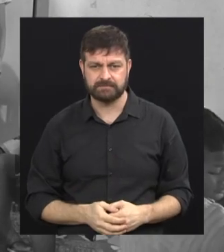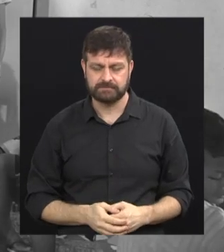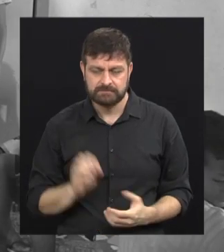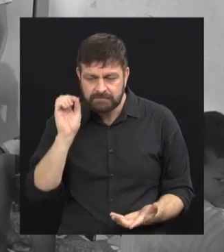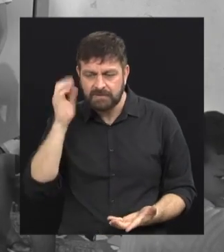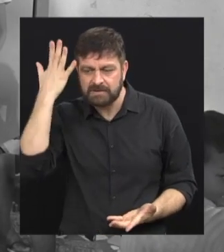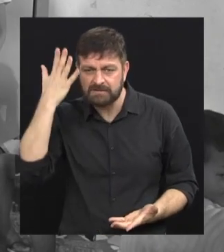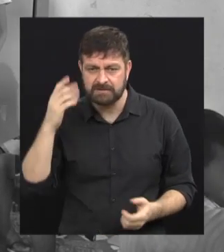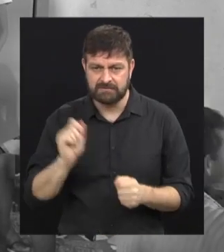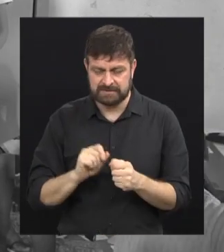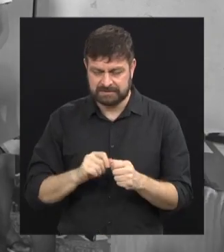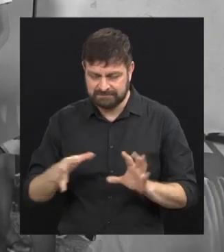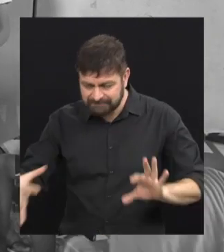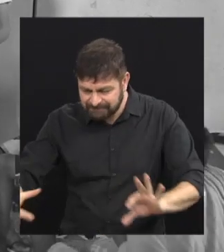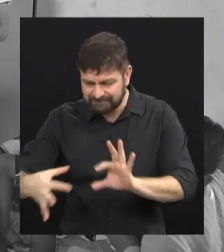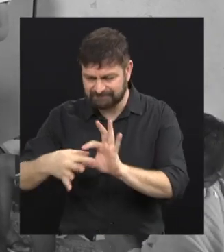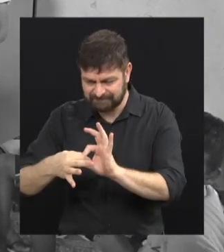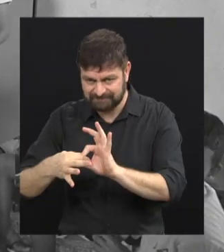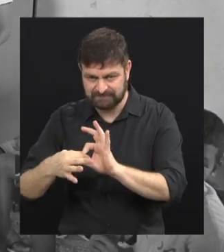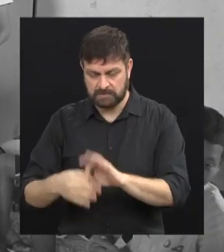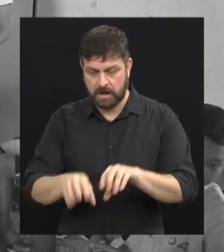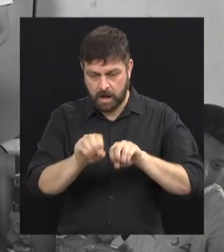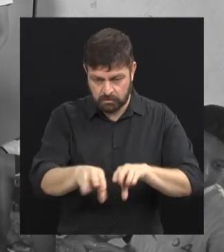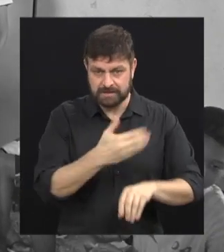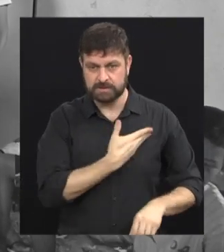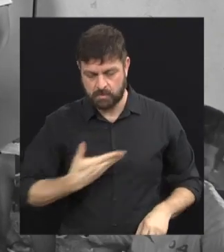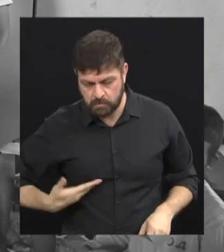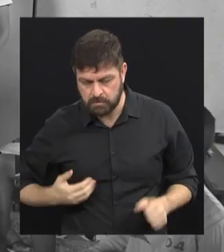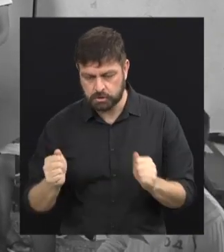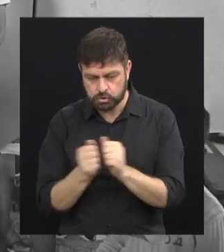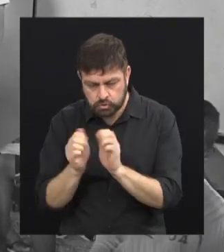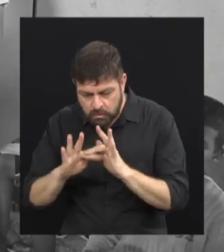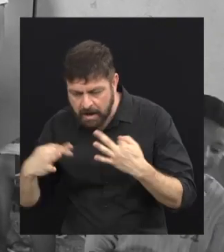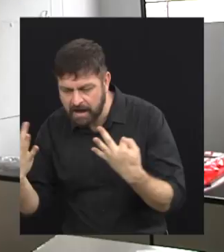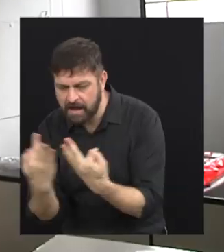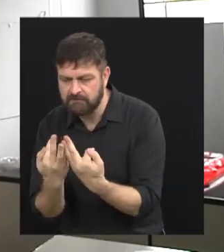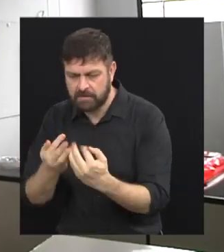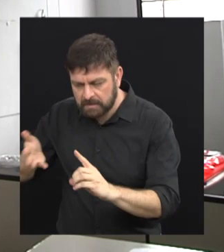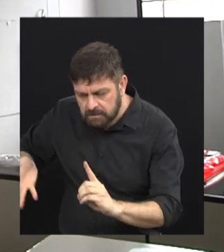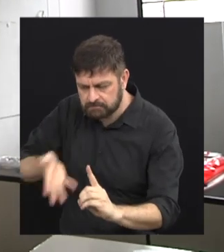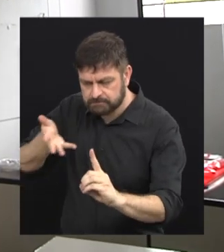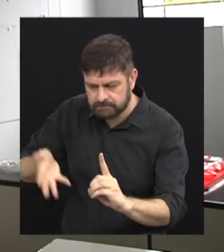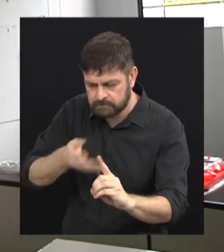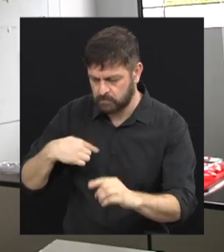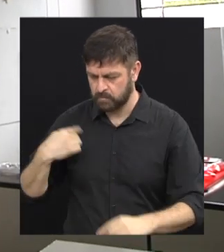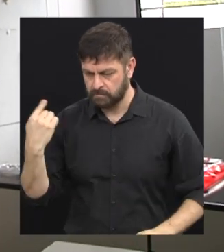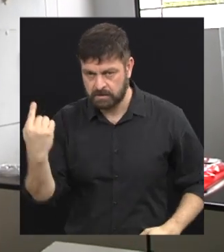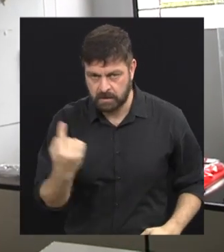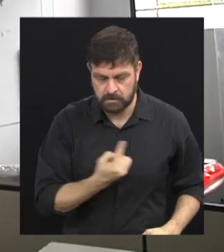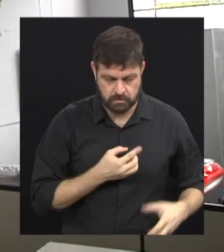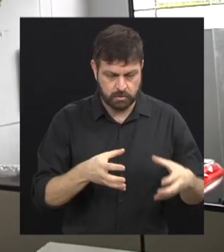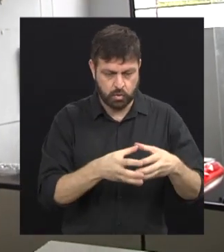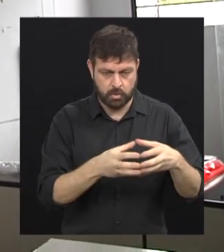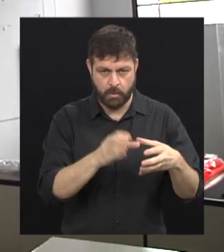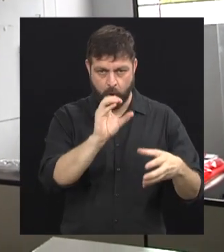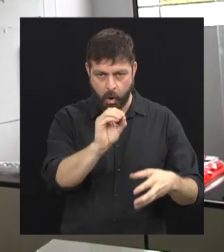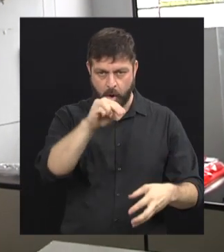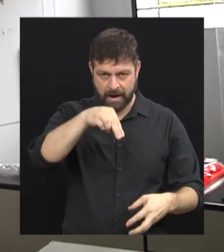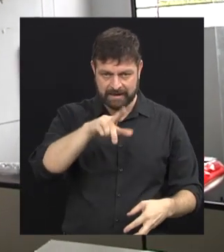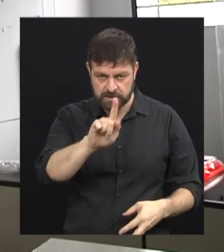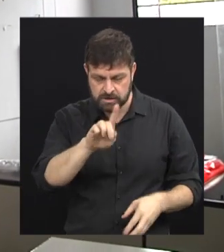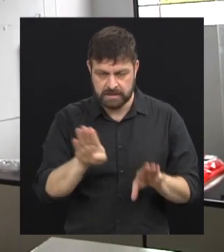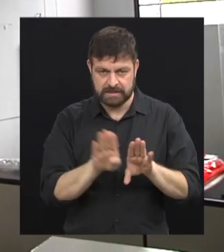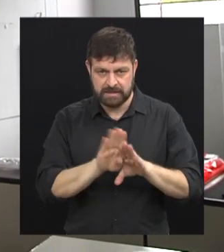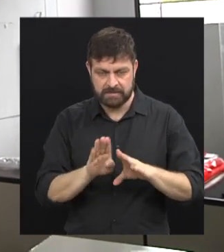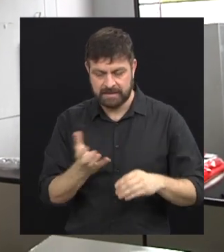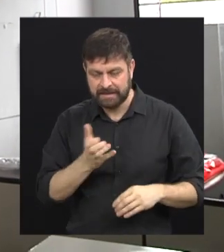é isso daí, uma união maior, tanto do poder público quanto da família. Nós aqui nessa área das ONGs também tentamos